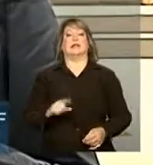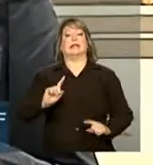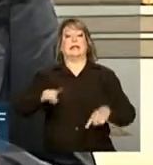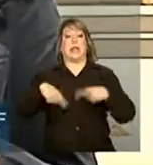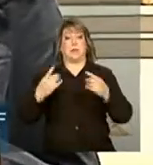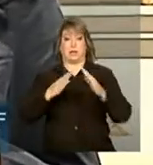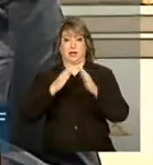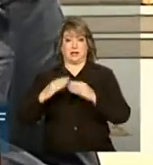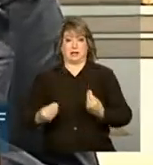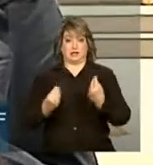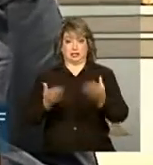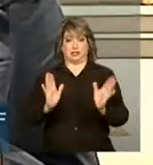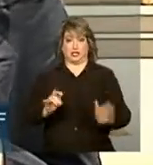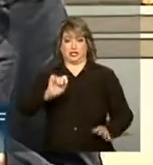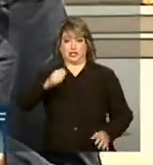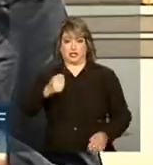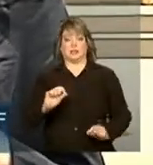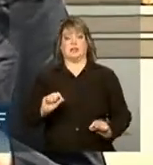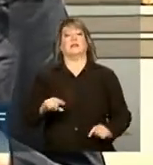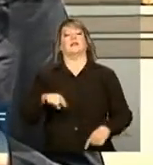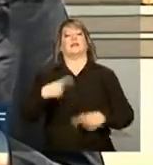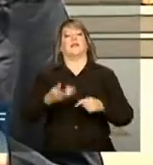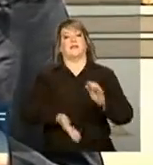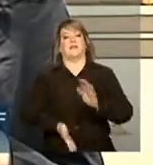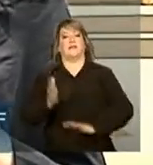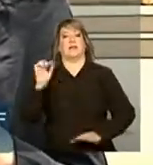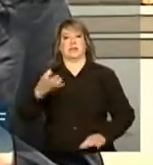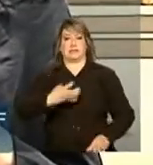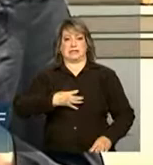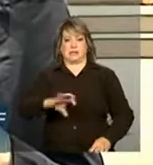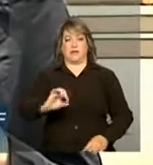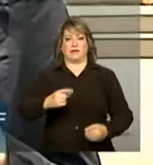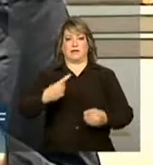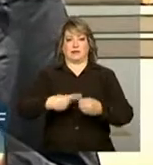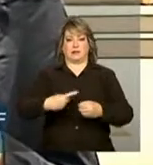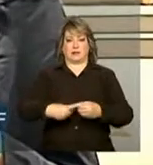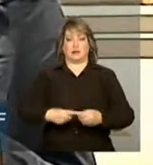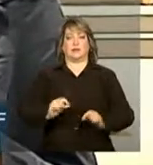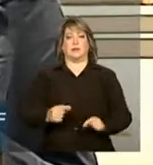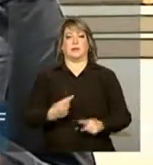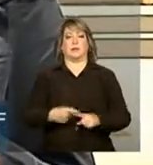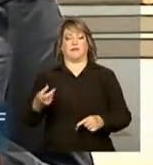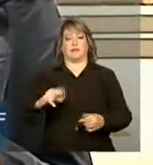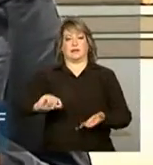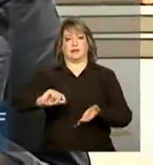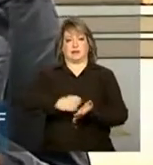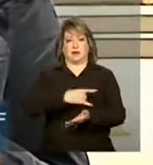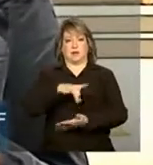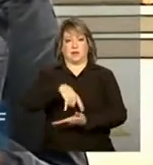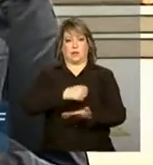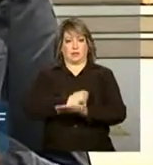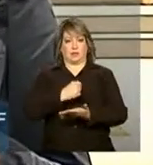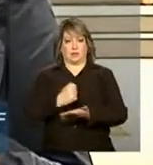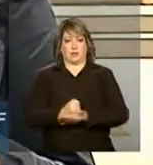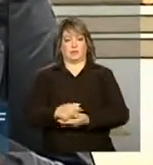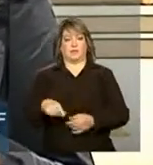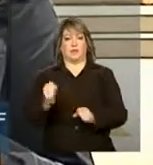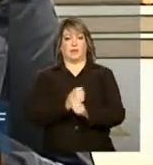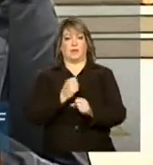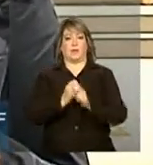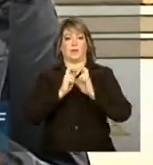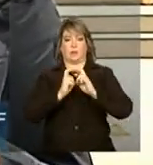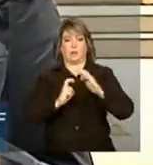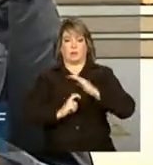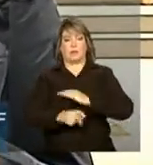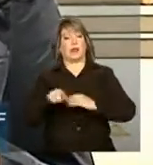habitacionais aqui em Vitória da Conquista, ela deve seguir para Salvador, onde além da assinatura dos contratos de construção do metrô,